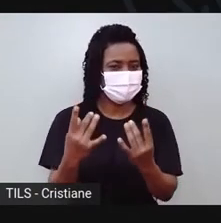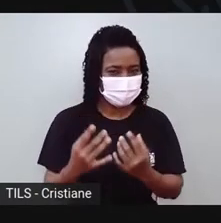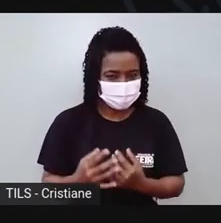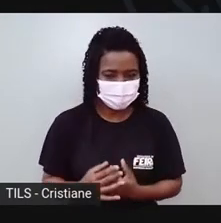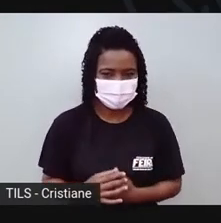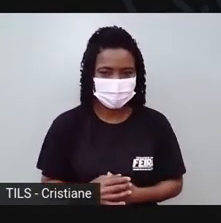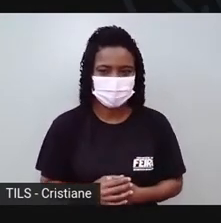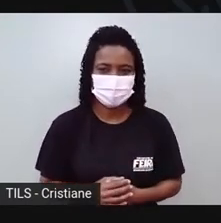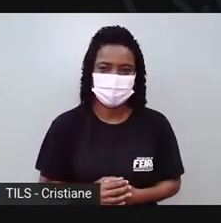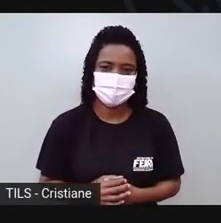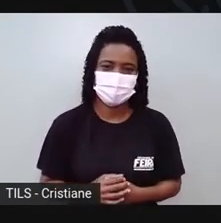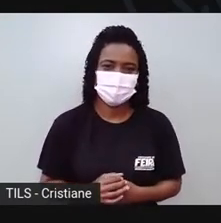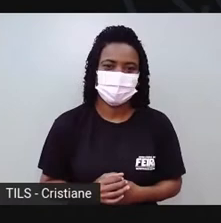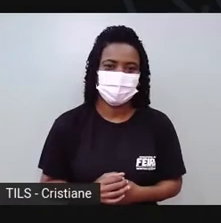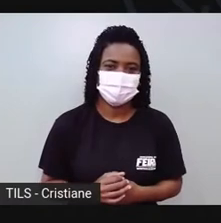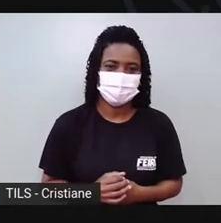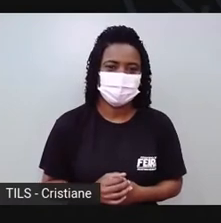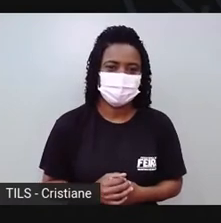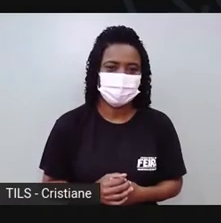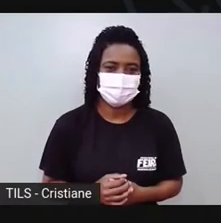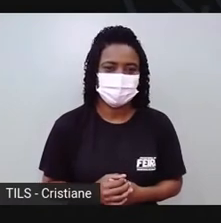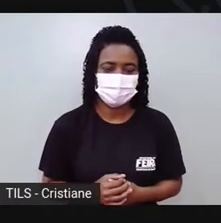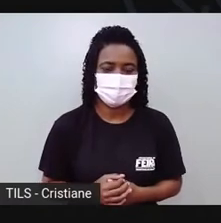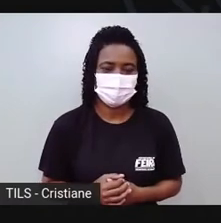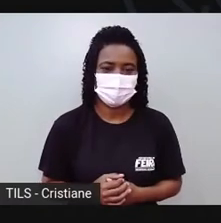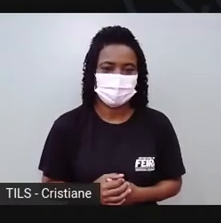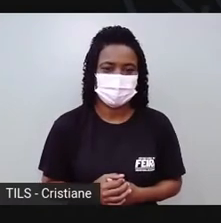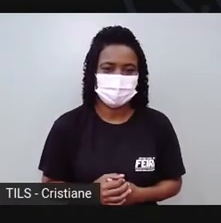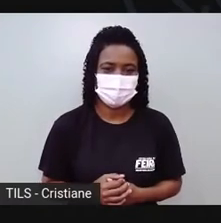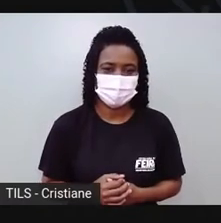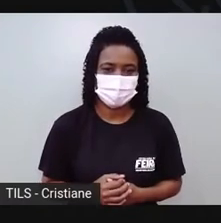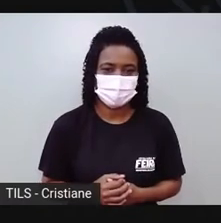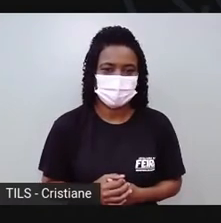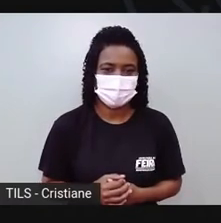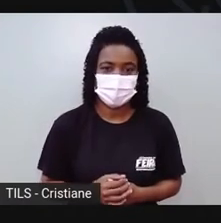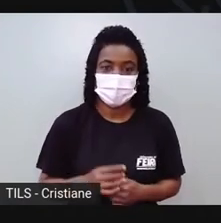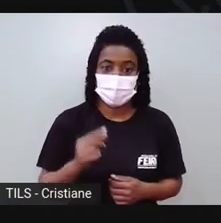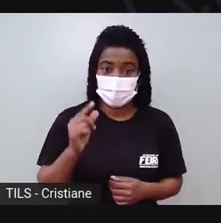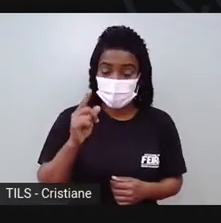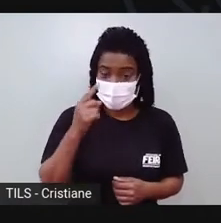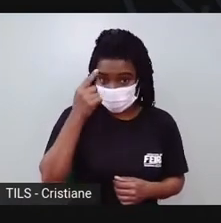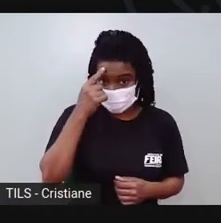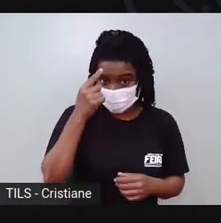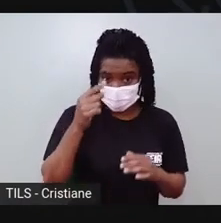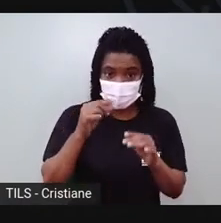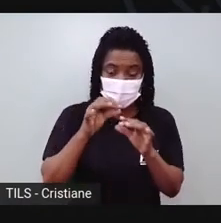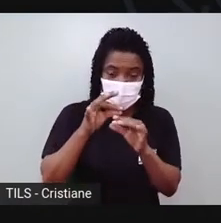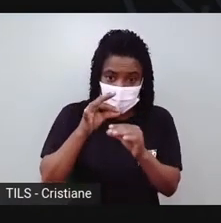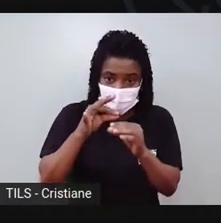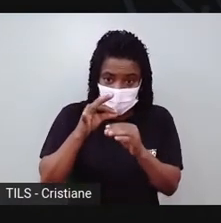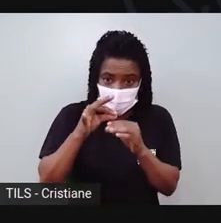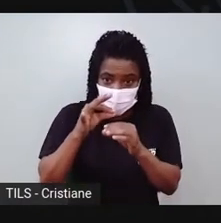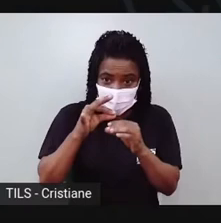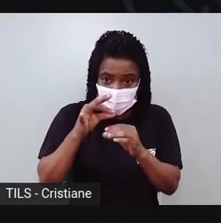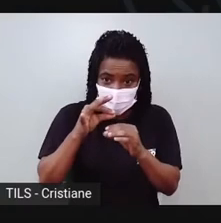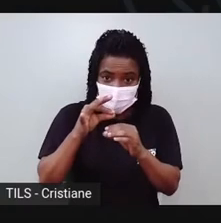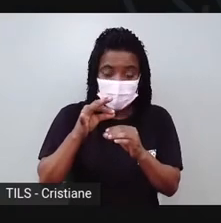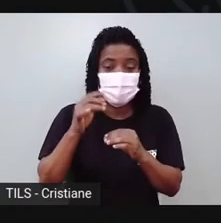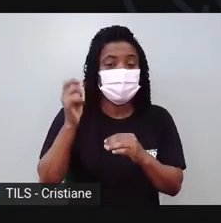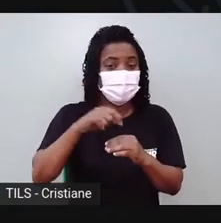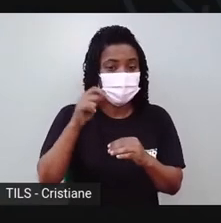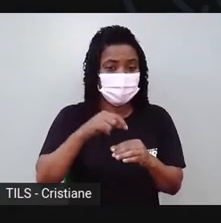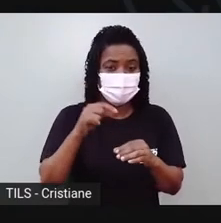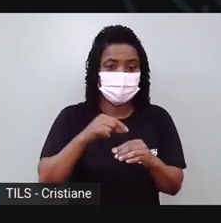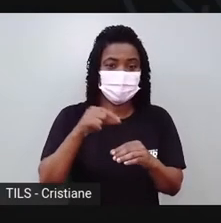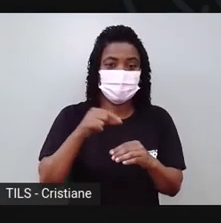Aí eu posso fazer com o canudinho bastante bolinha pra ser a